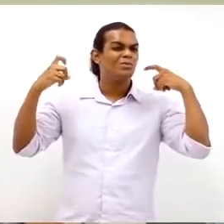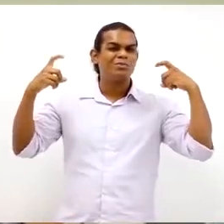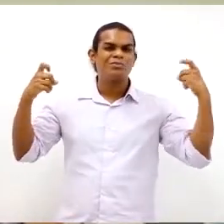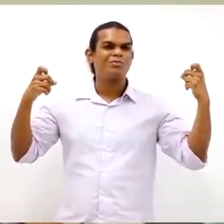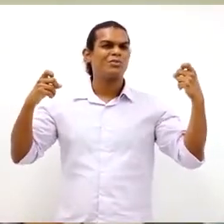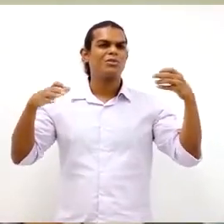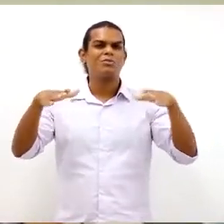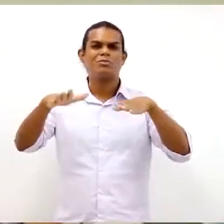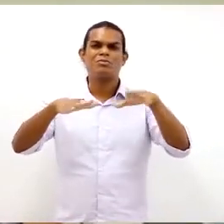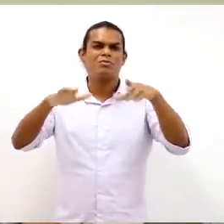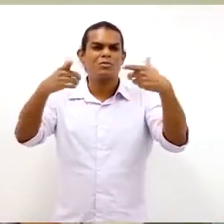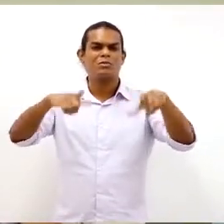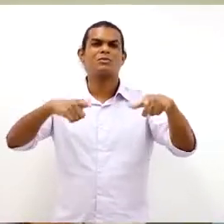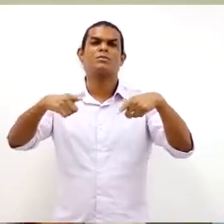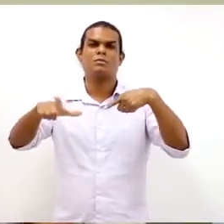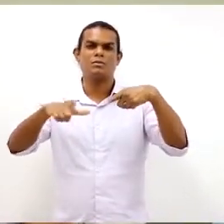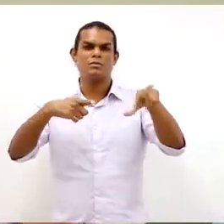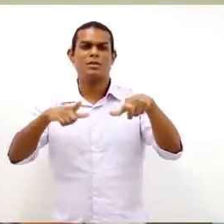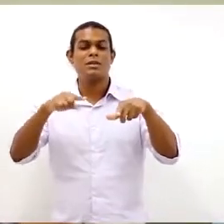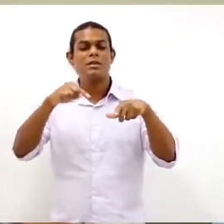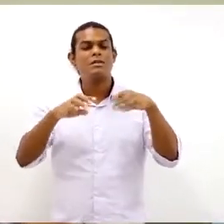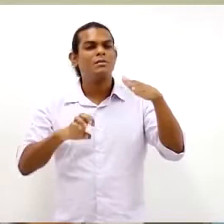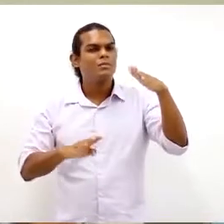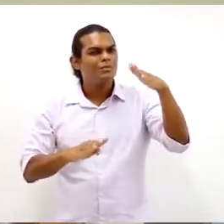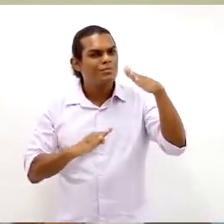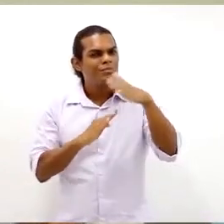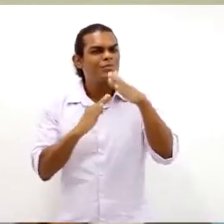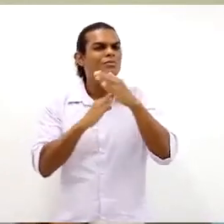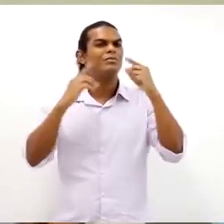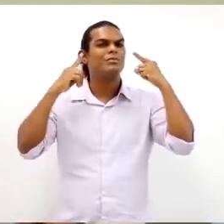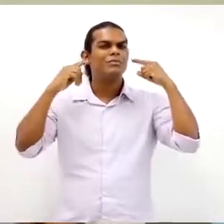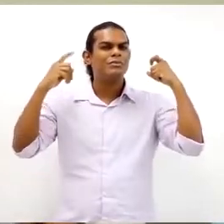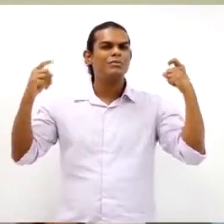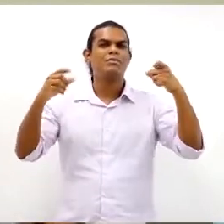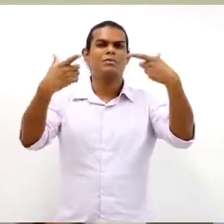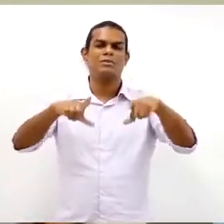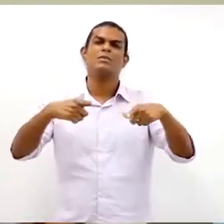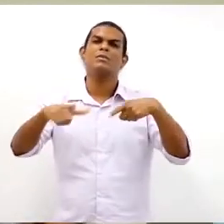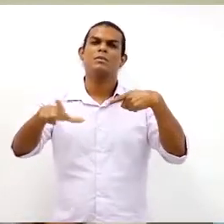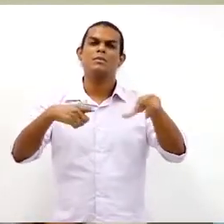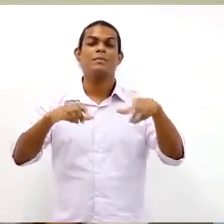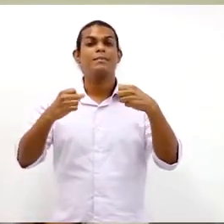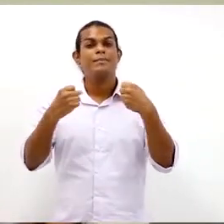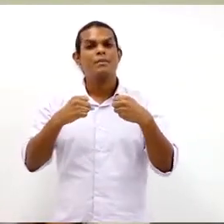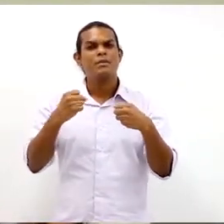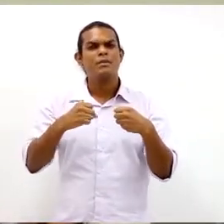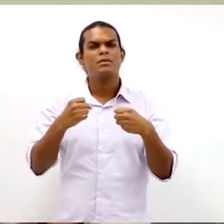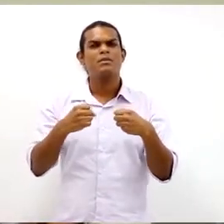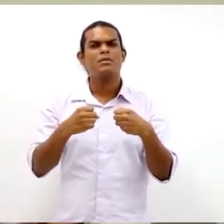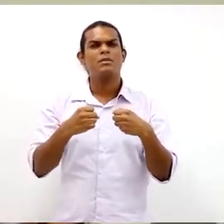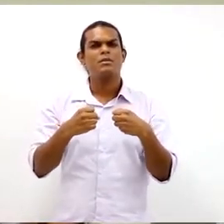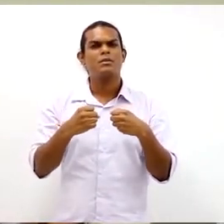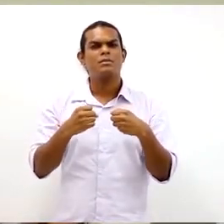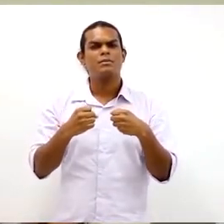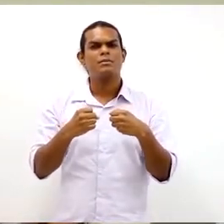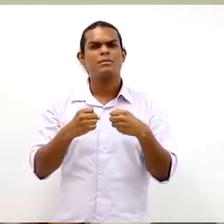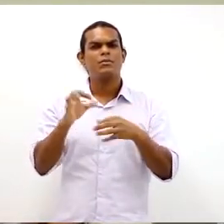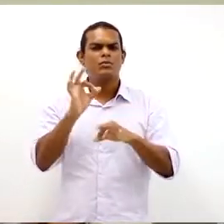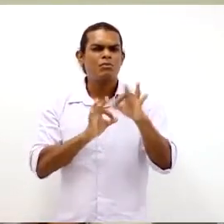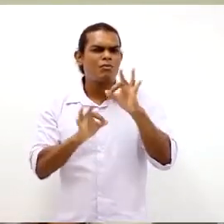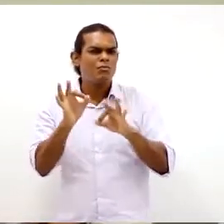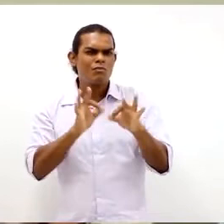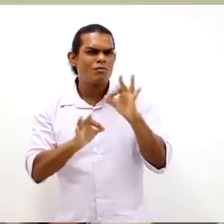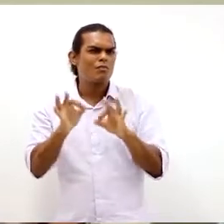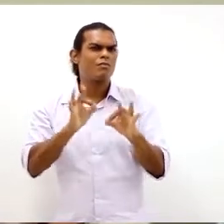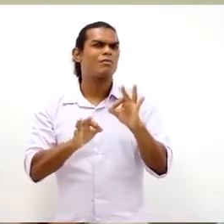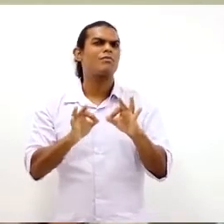ambiente. E estes níveis de ruído no ambiental, ele deve ser apropriado para o nível do trabalho. Por exemplo, se nós estamos